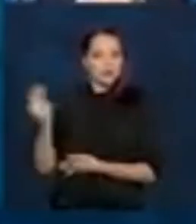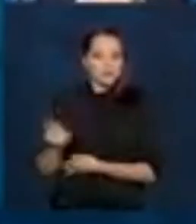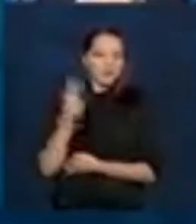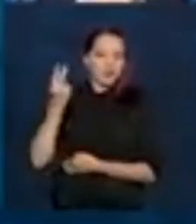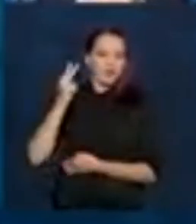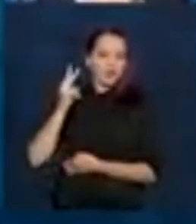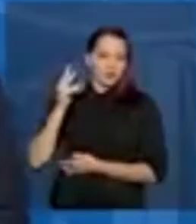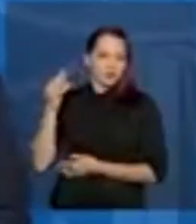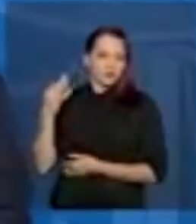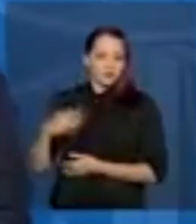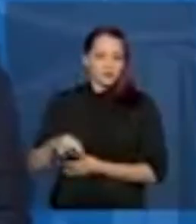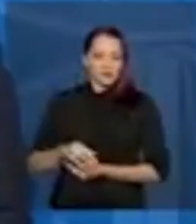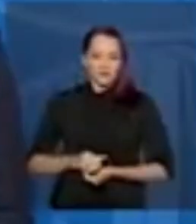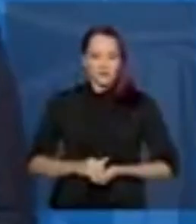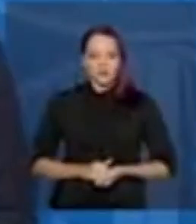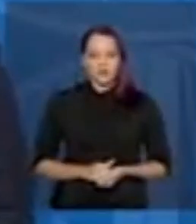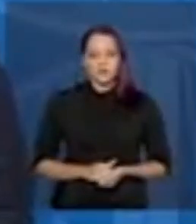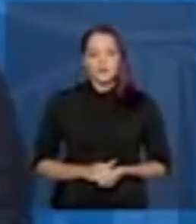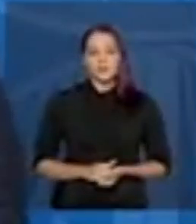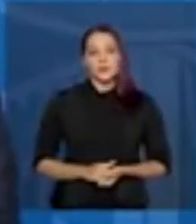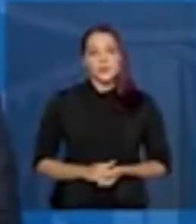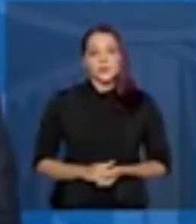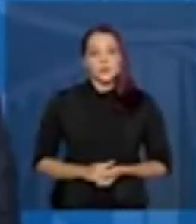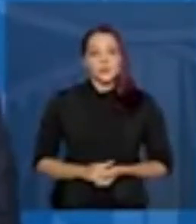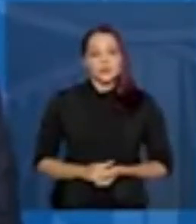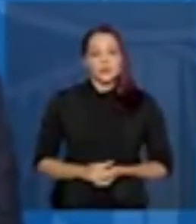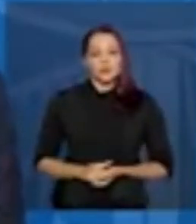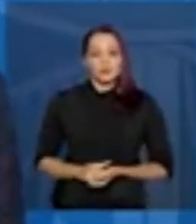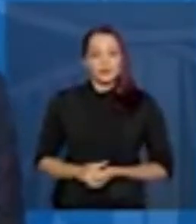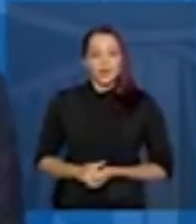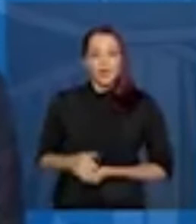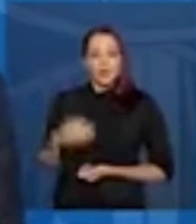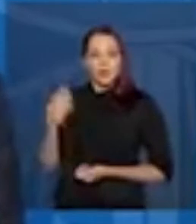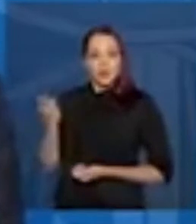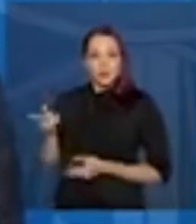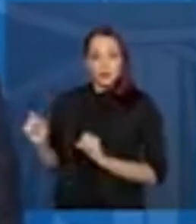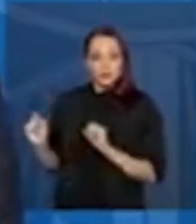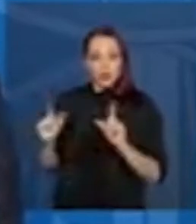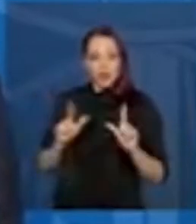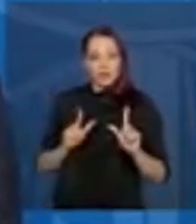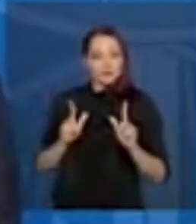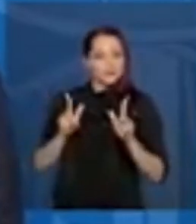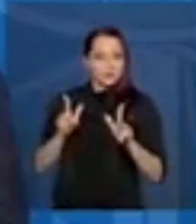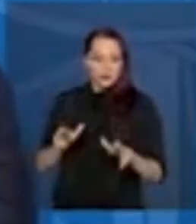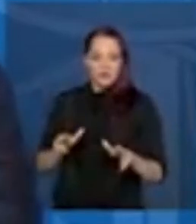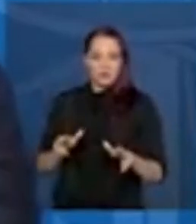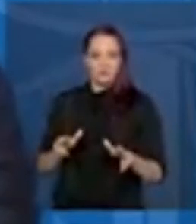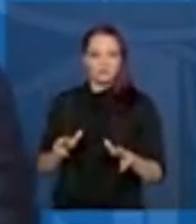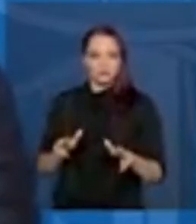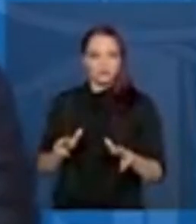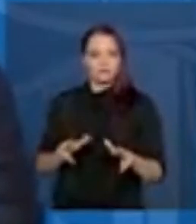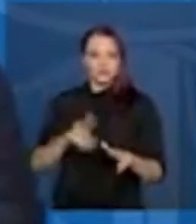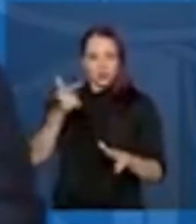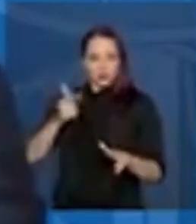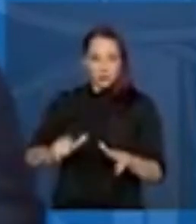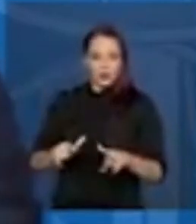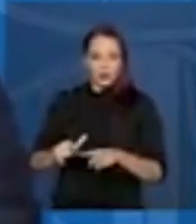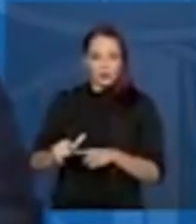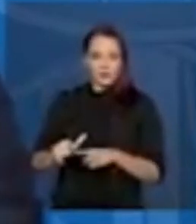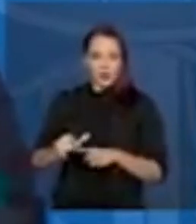originais. e aqui na página 21 é exatamente a mesma coisa, de novo,